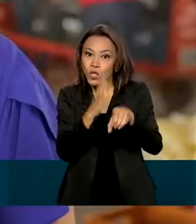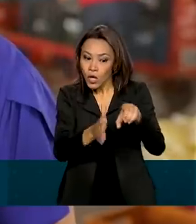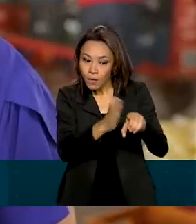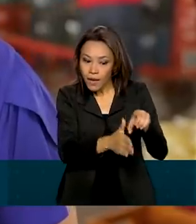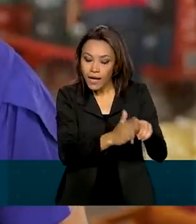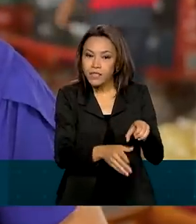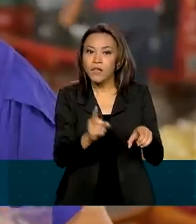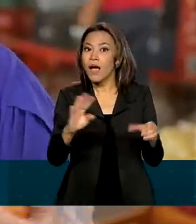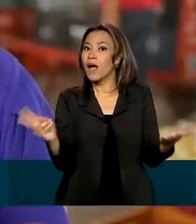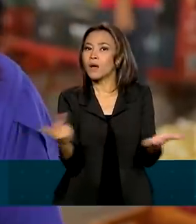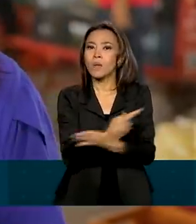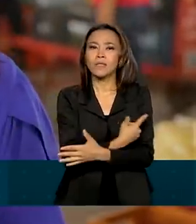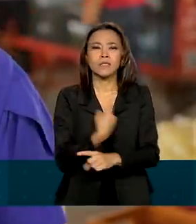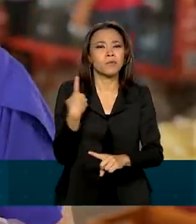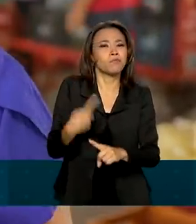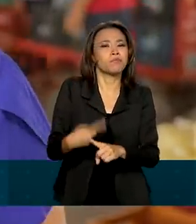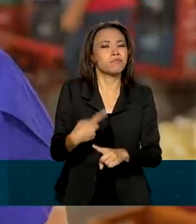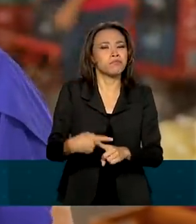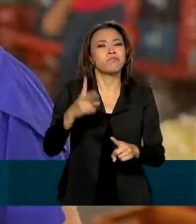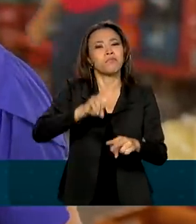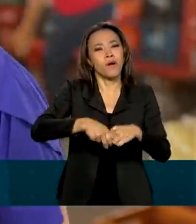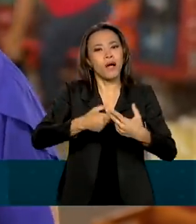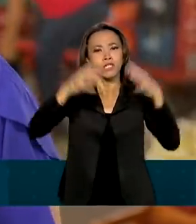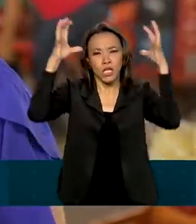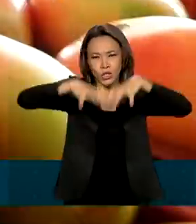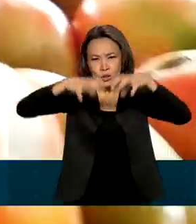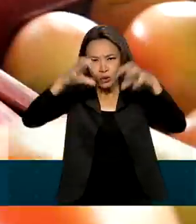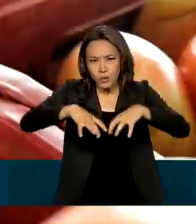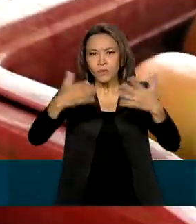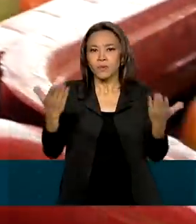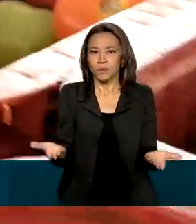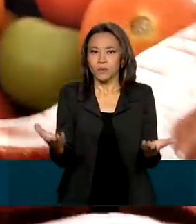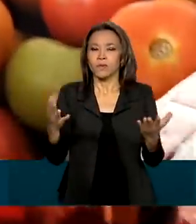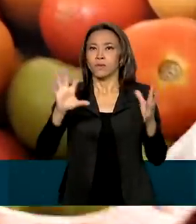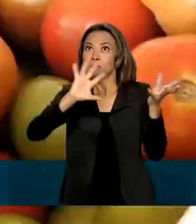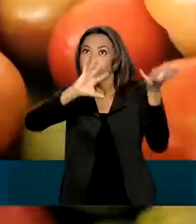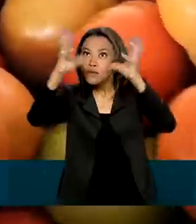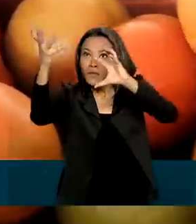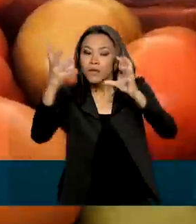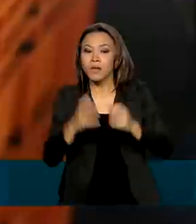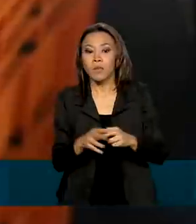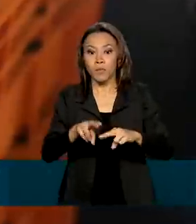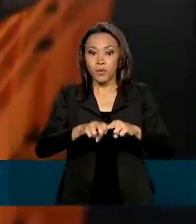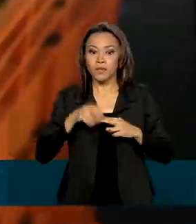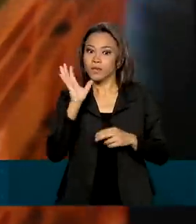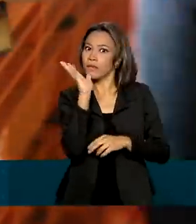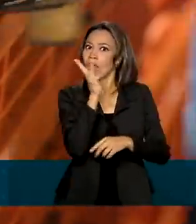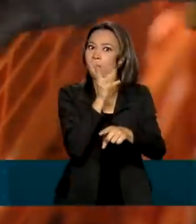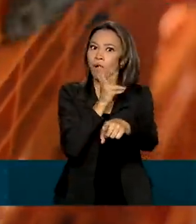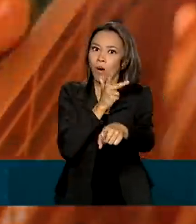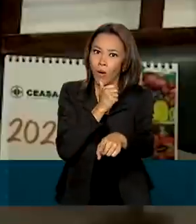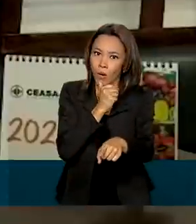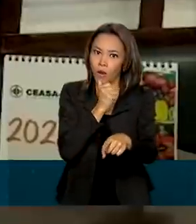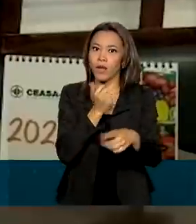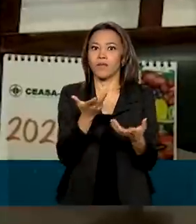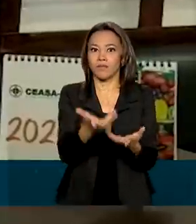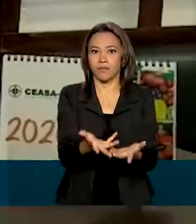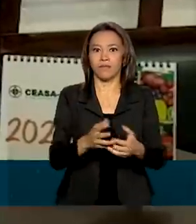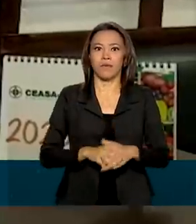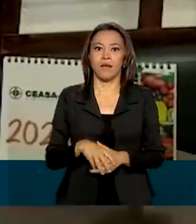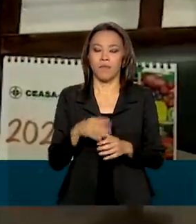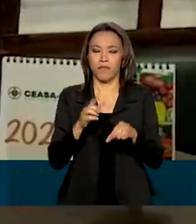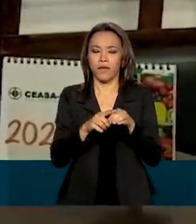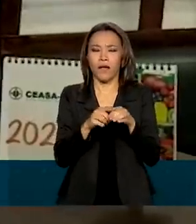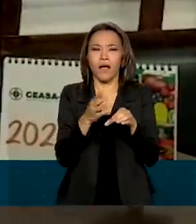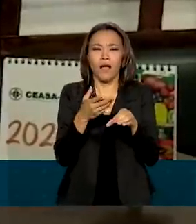provocada principalmente pelas chuvas e temperaturas amenas. Com isso, o produto demora mais para amadurecer. Você,